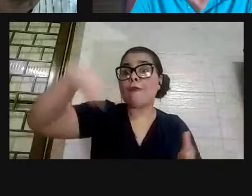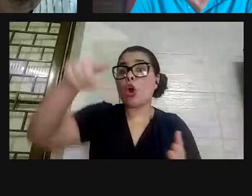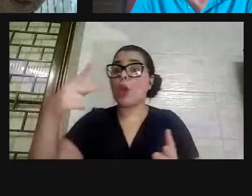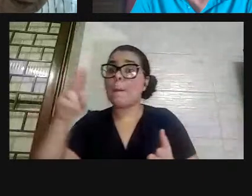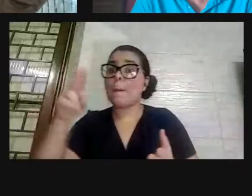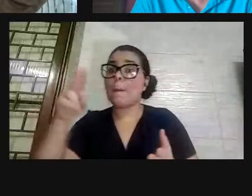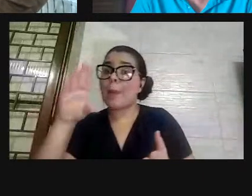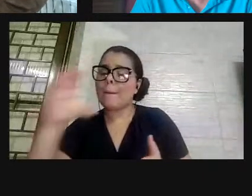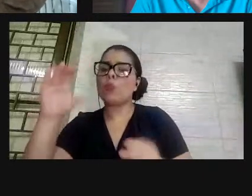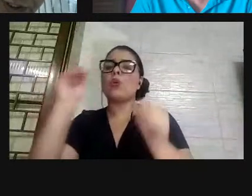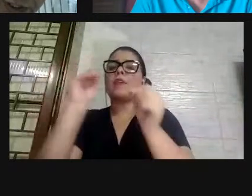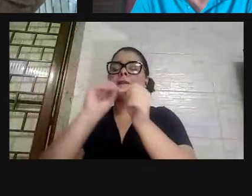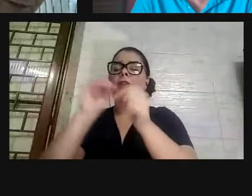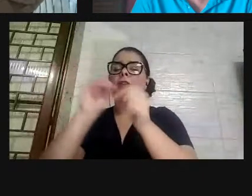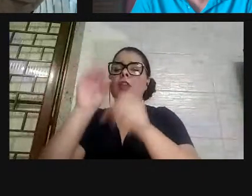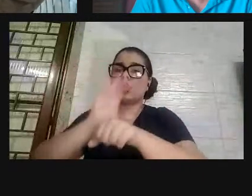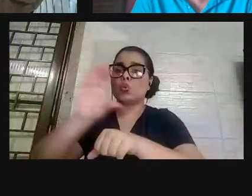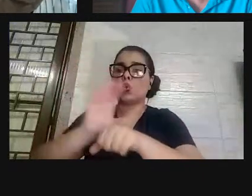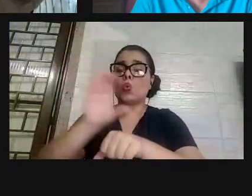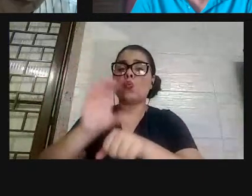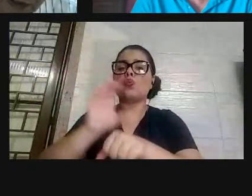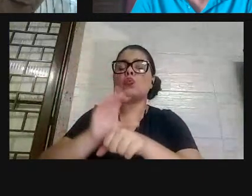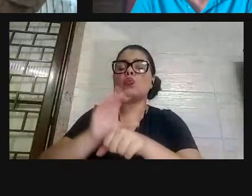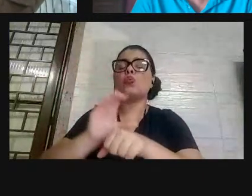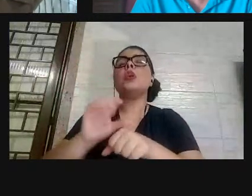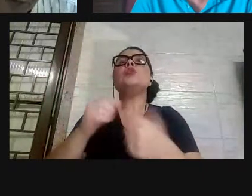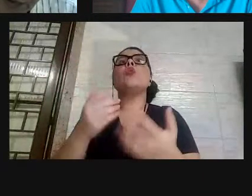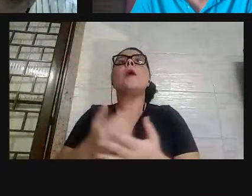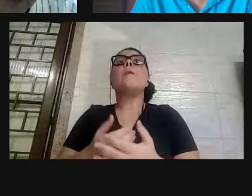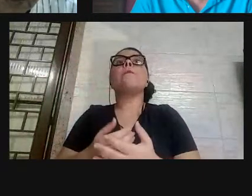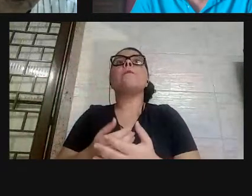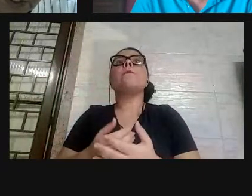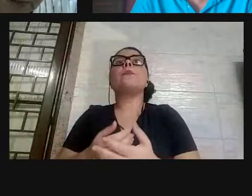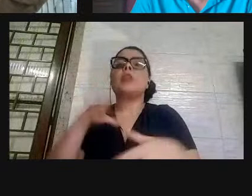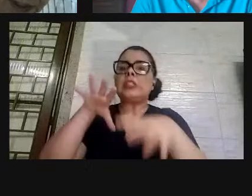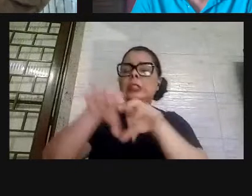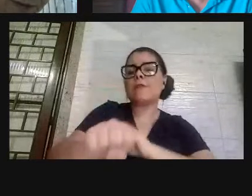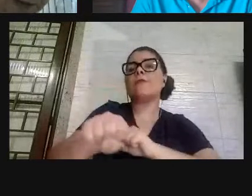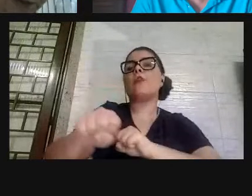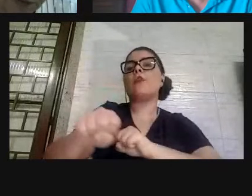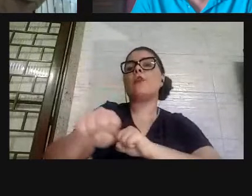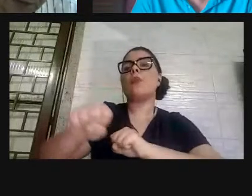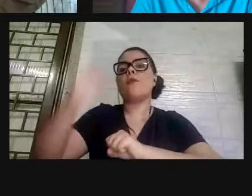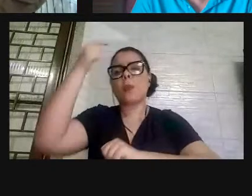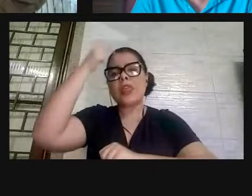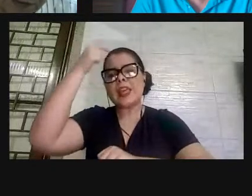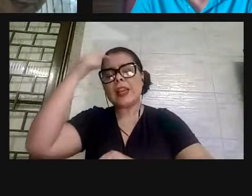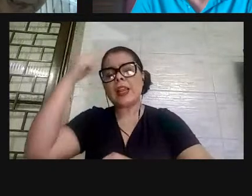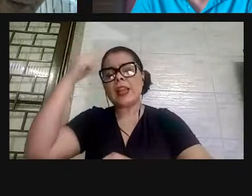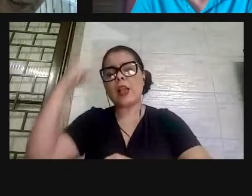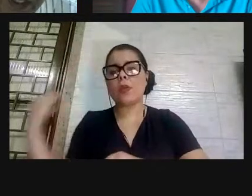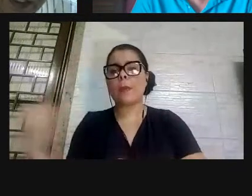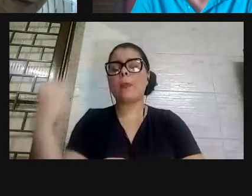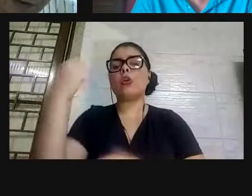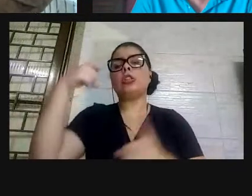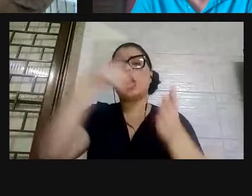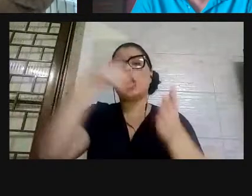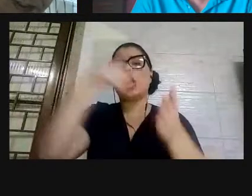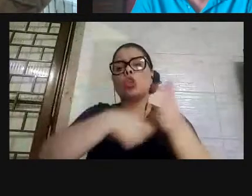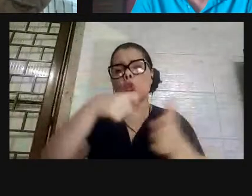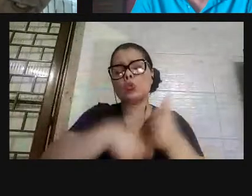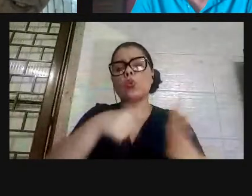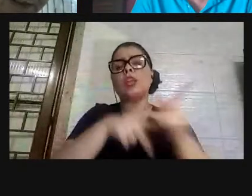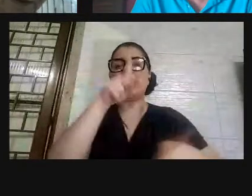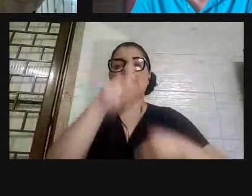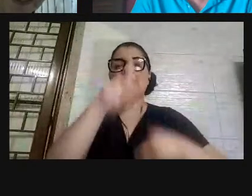curso de sociologia, virou um intelectual importante para a luta da população negra,